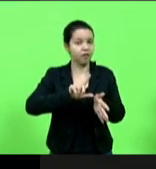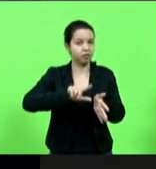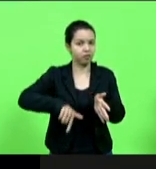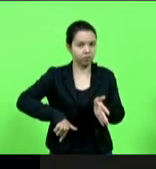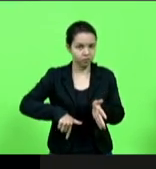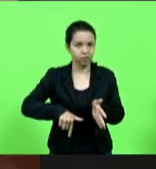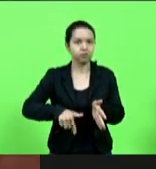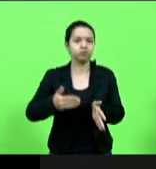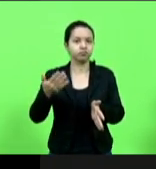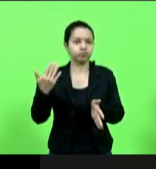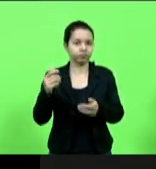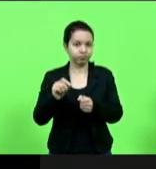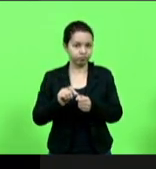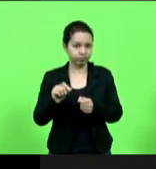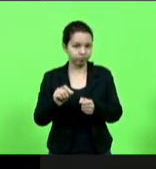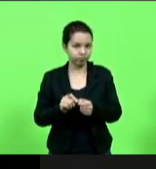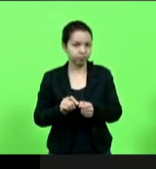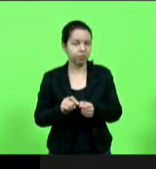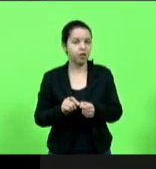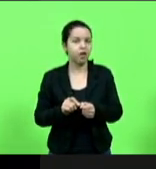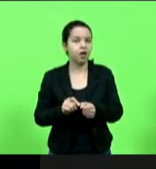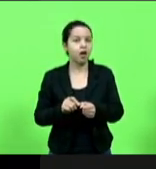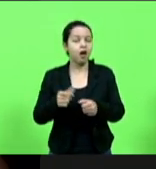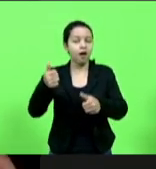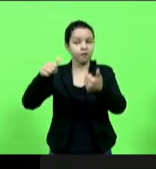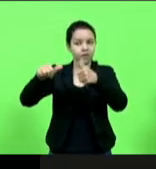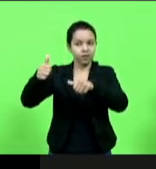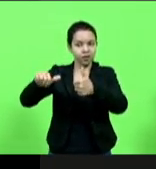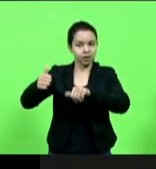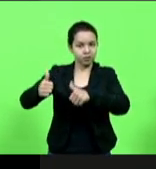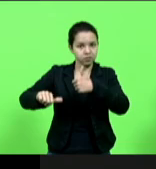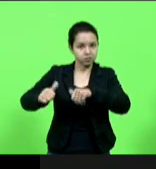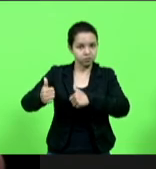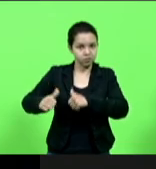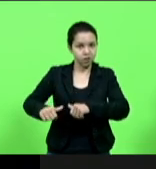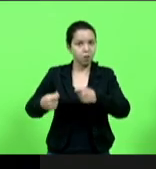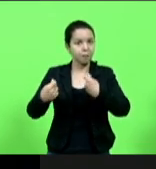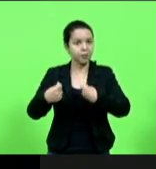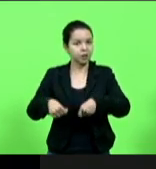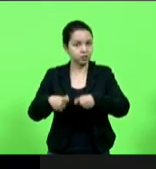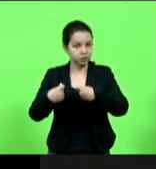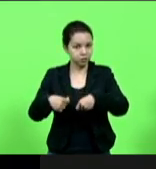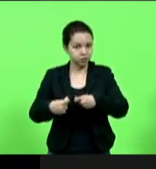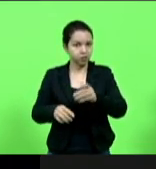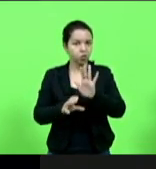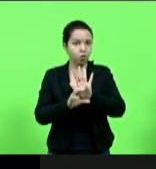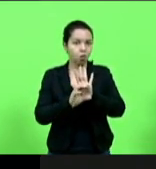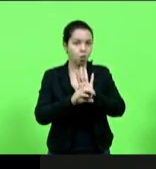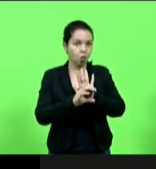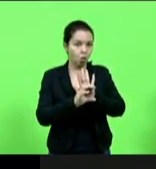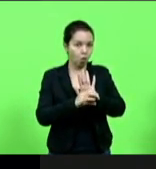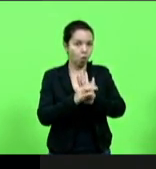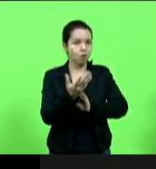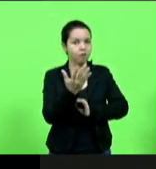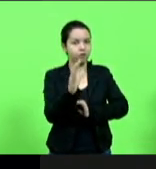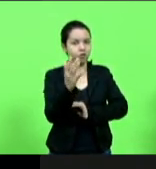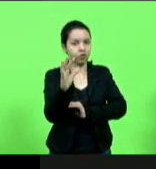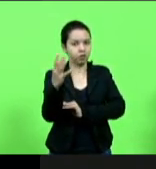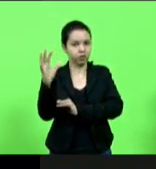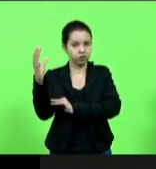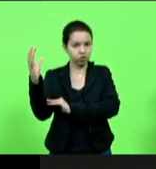uma avaliação e a consolidação do nosso código florestal catarinense